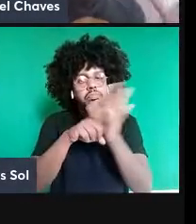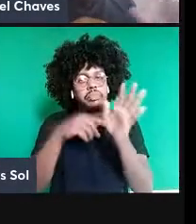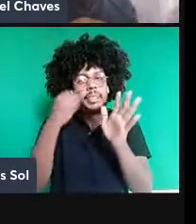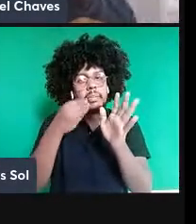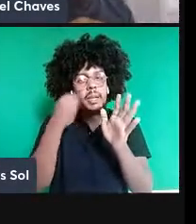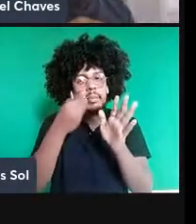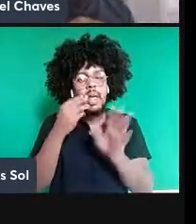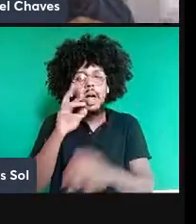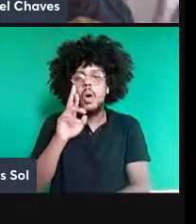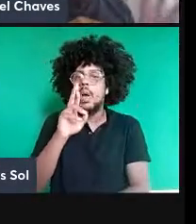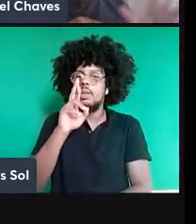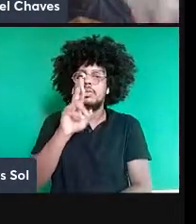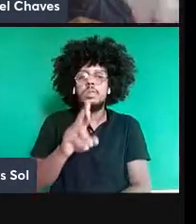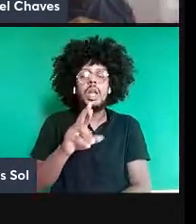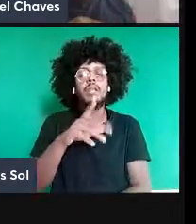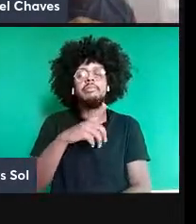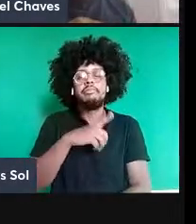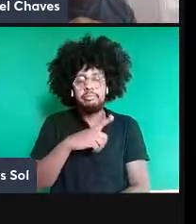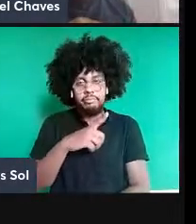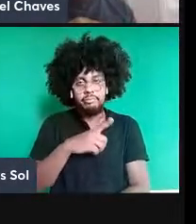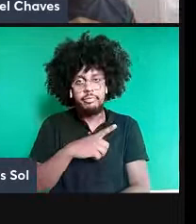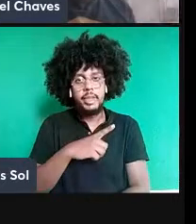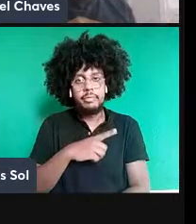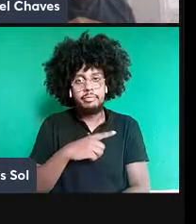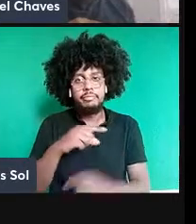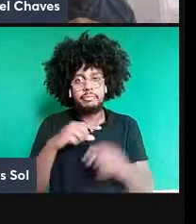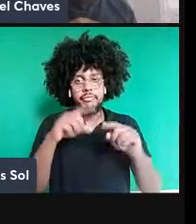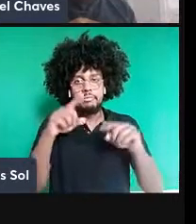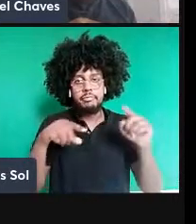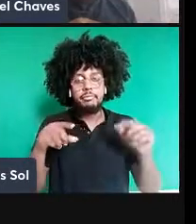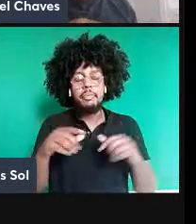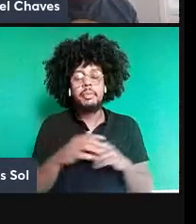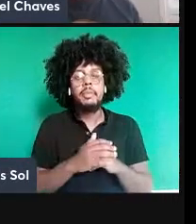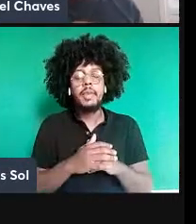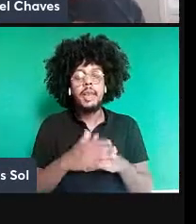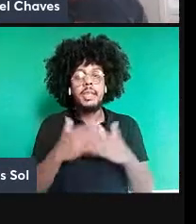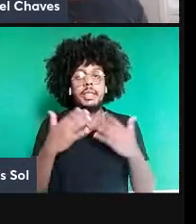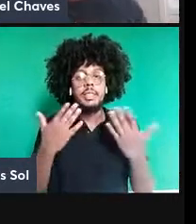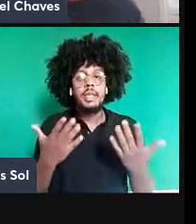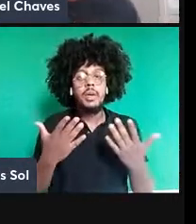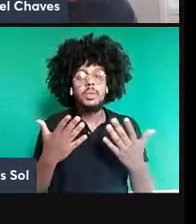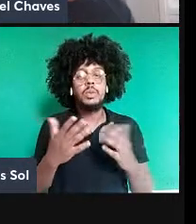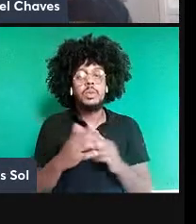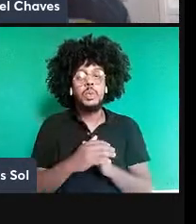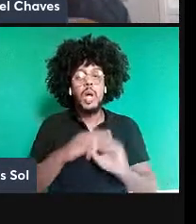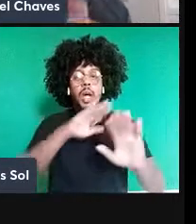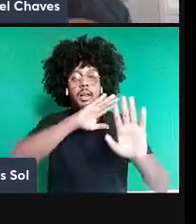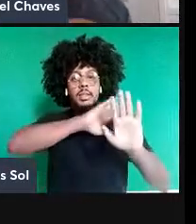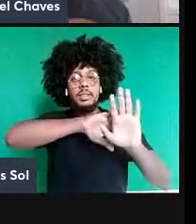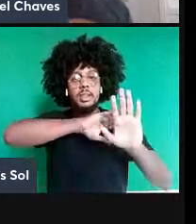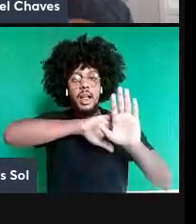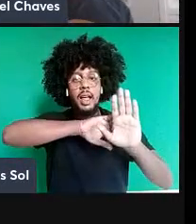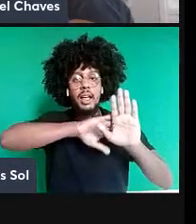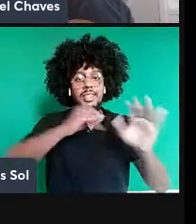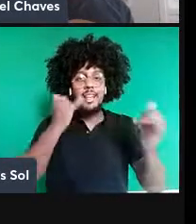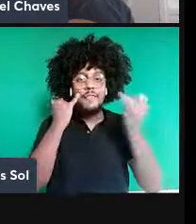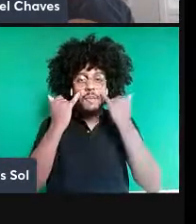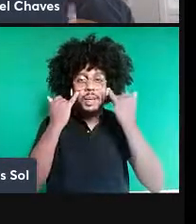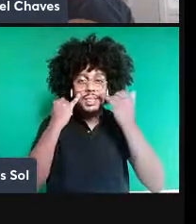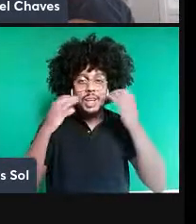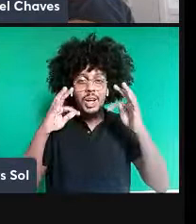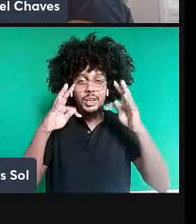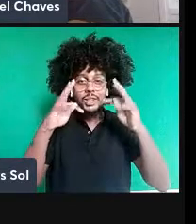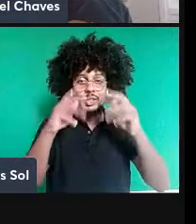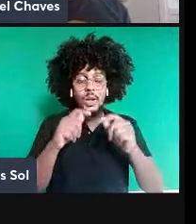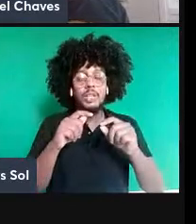vamos dizer assim, o elemento crucial, né, que está por detrás de toda a informação quântica. Em particular, quando a gente